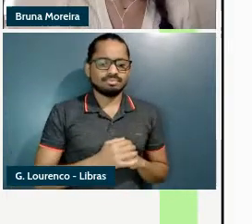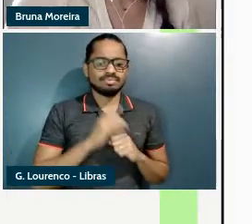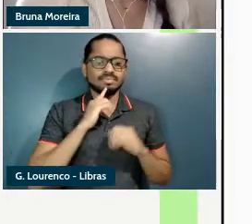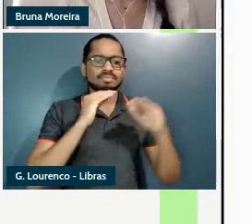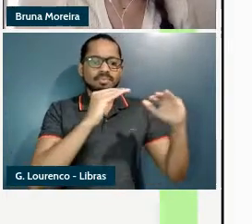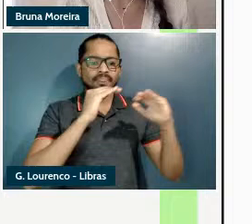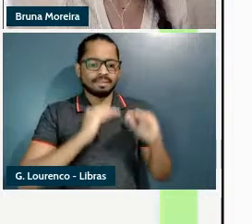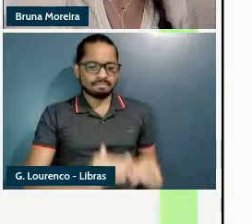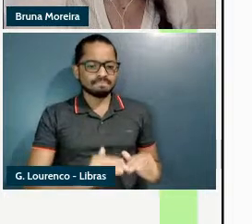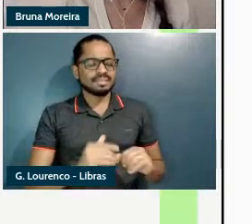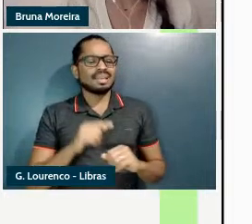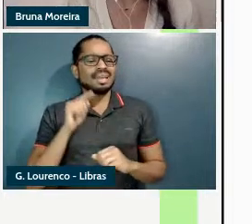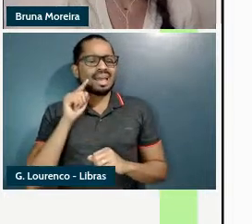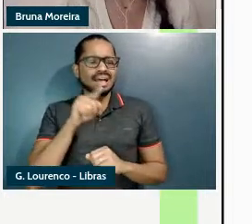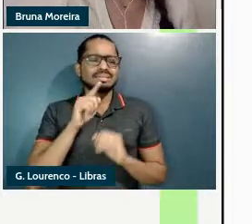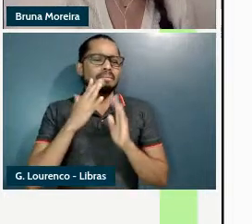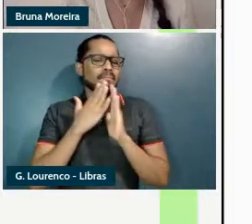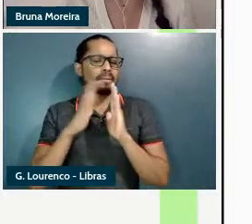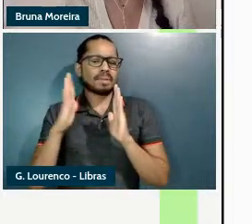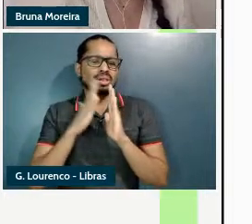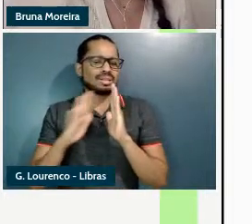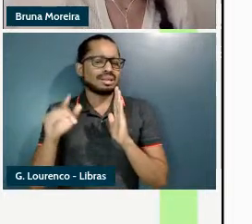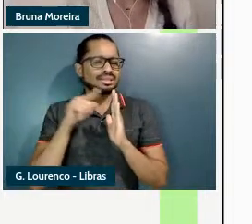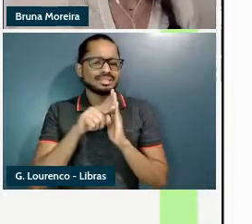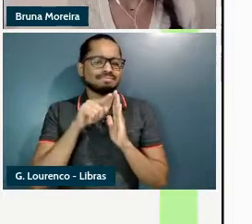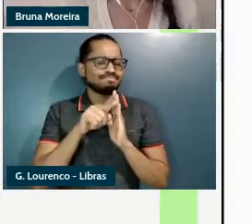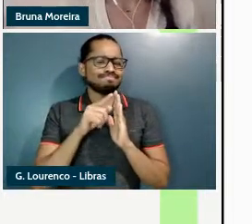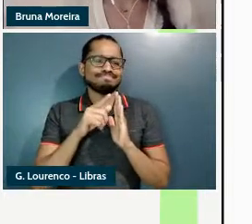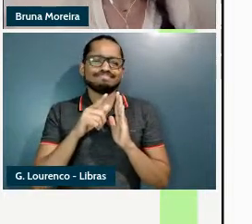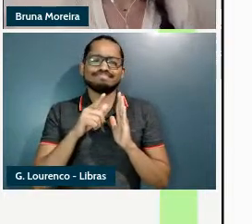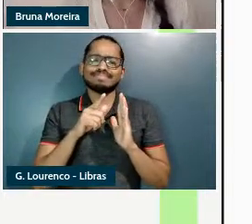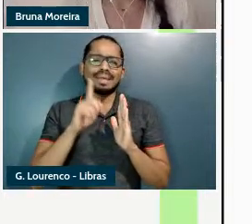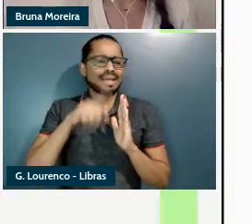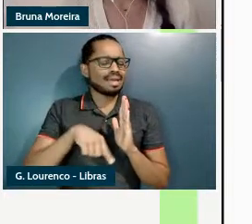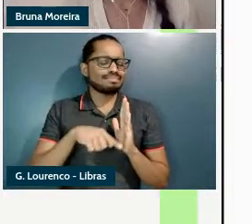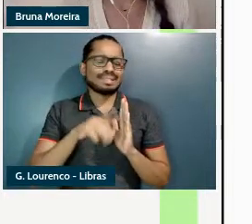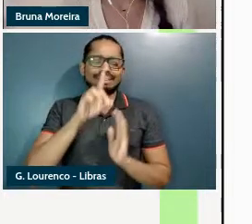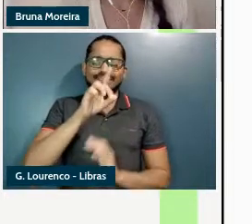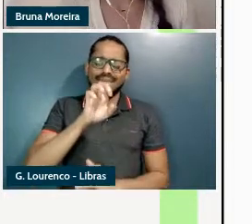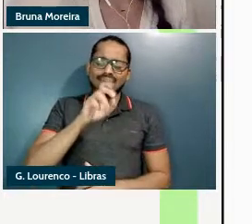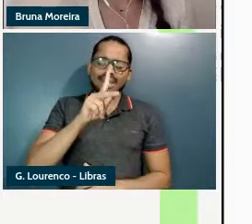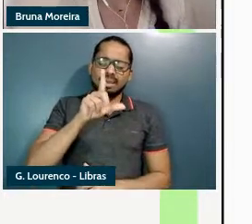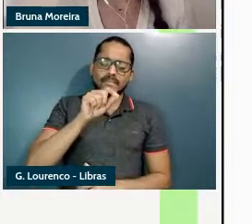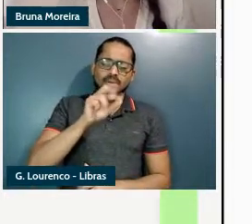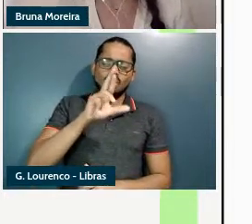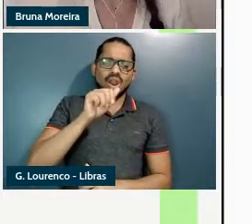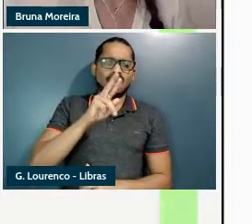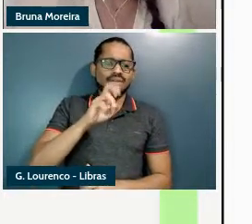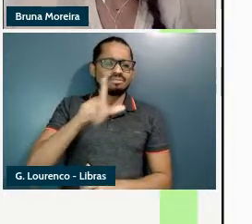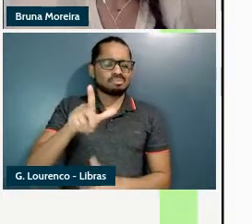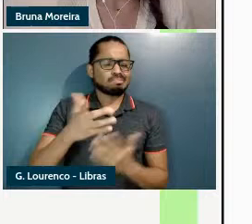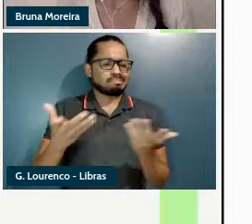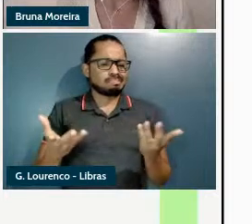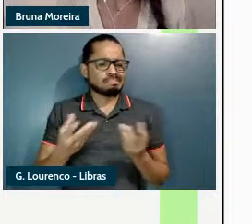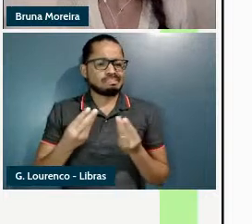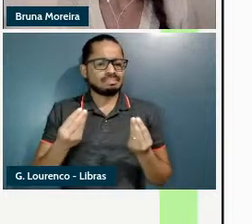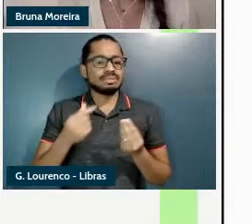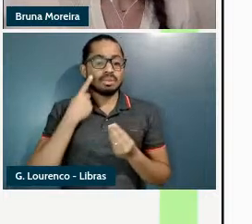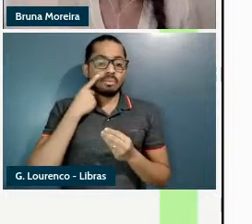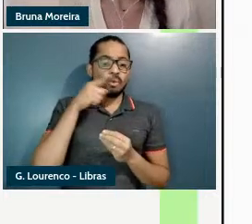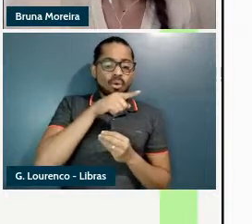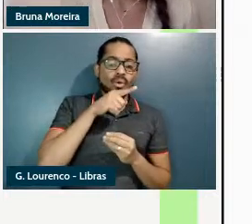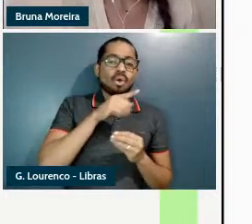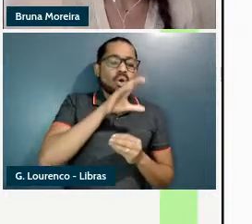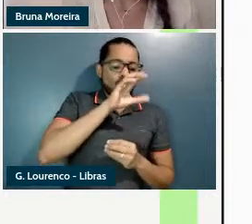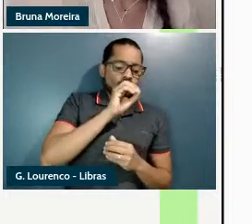a mesma paráfras como eu falei não é interpretado da mesma forma então consertável é o que pode ser consertado mas deplorável não é